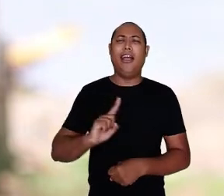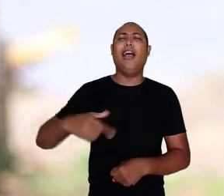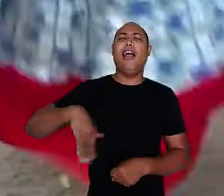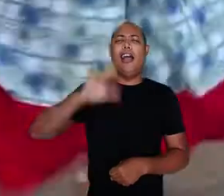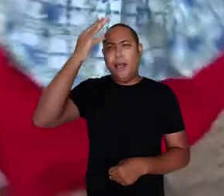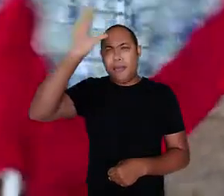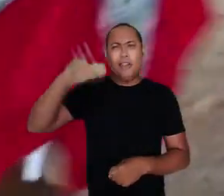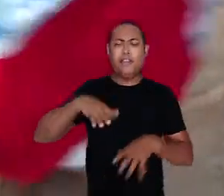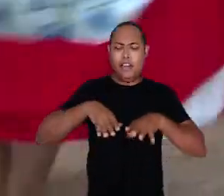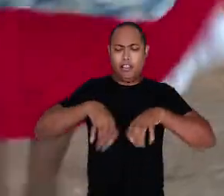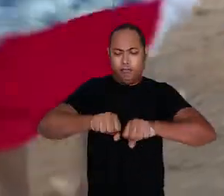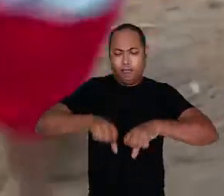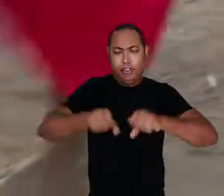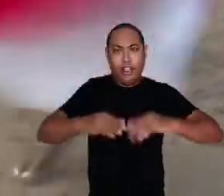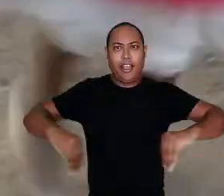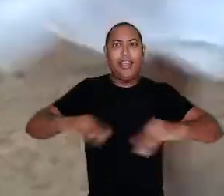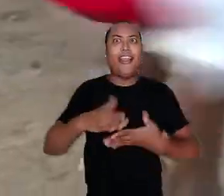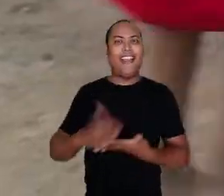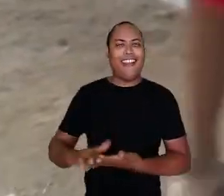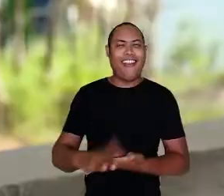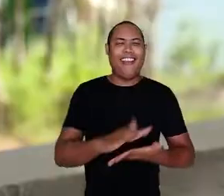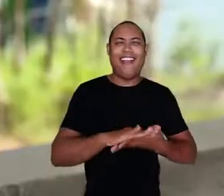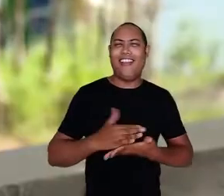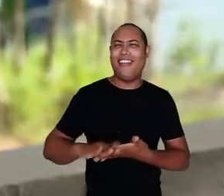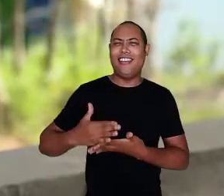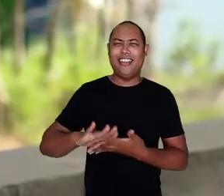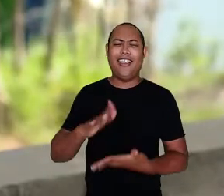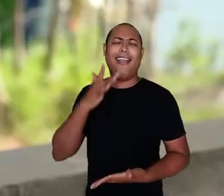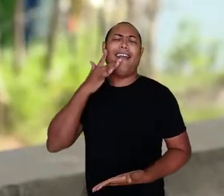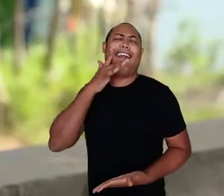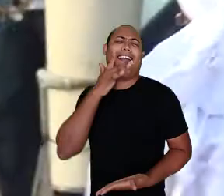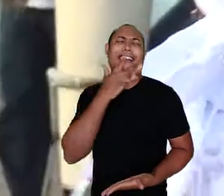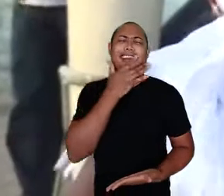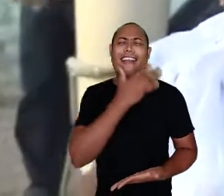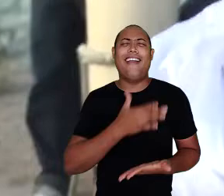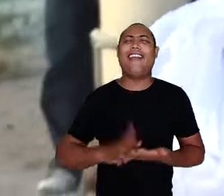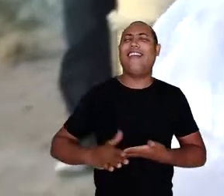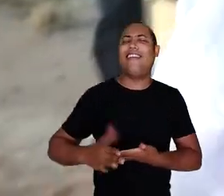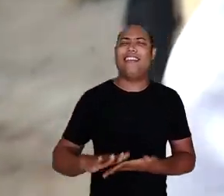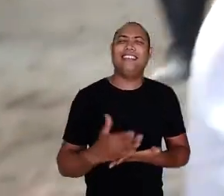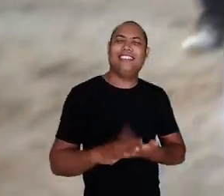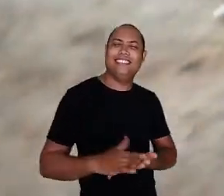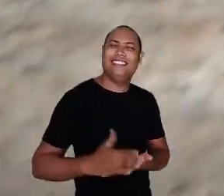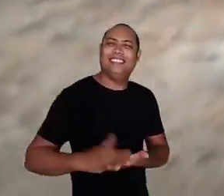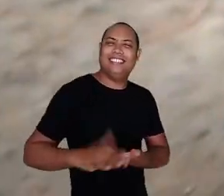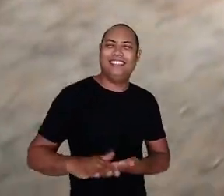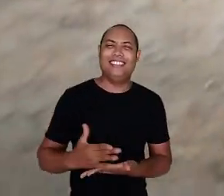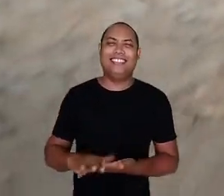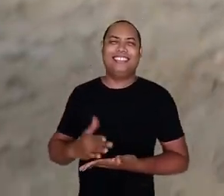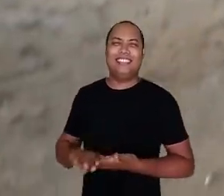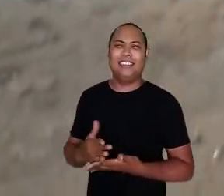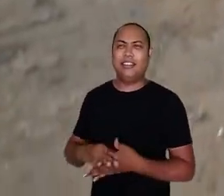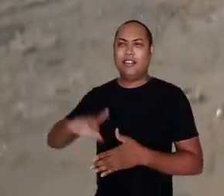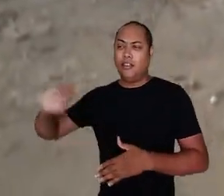acabar A minha cultura é a cerâmica e o samba Ah, menina, o samba é gostoso